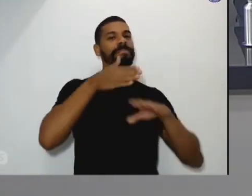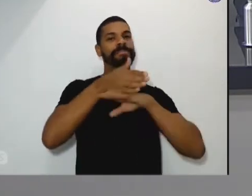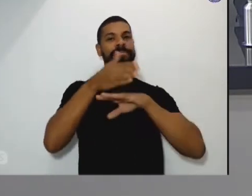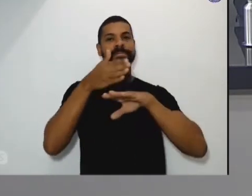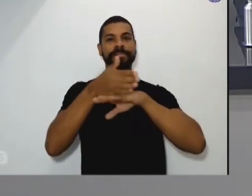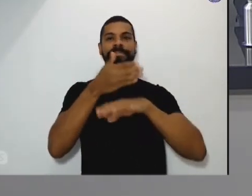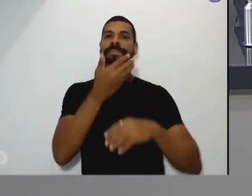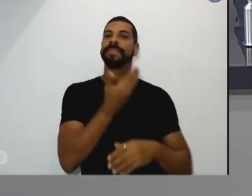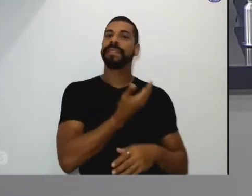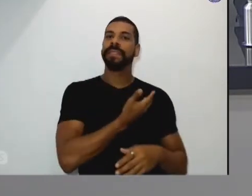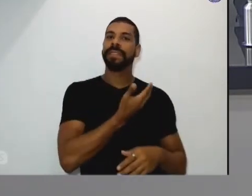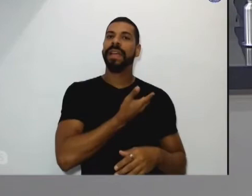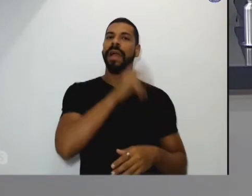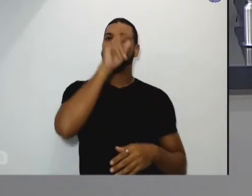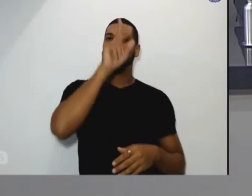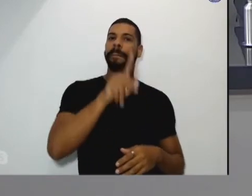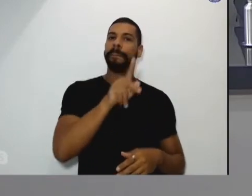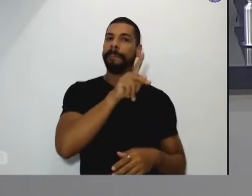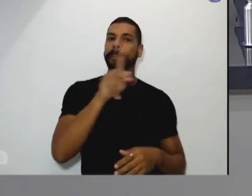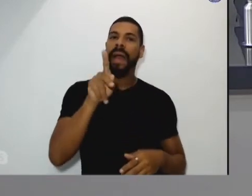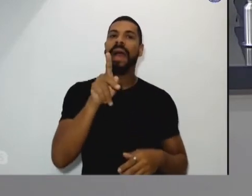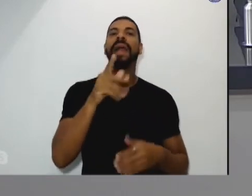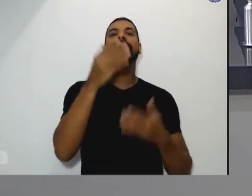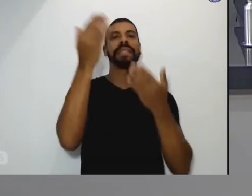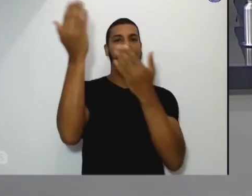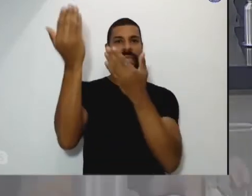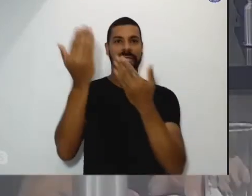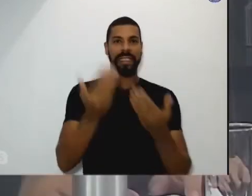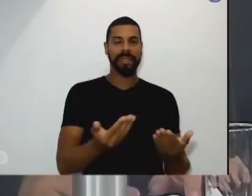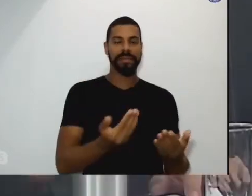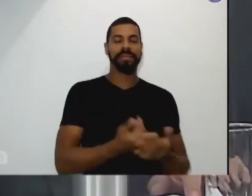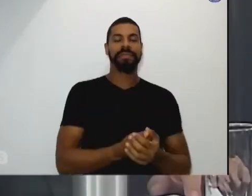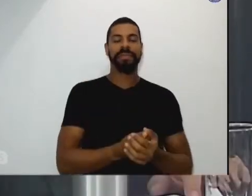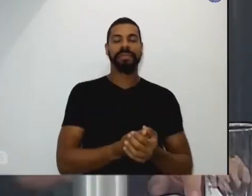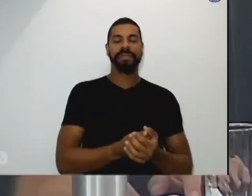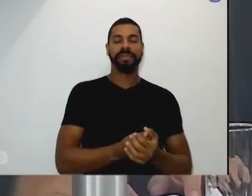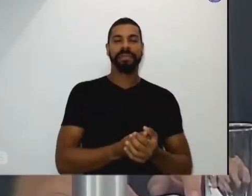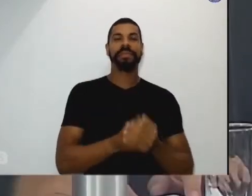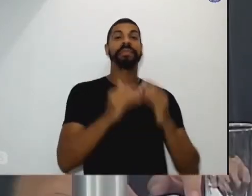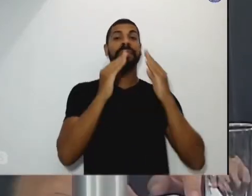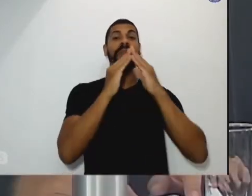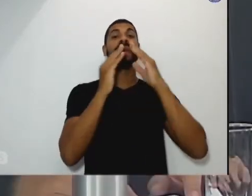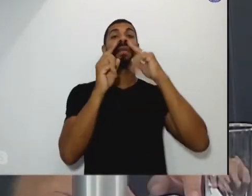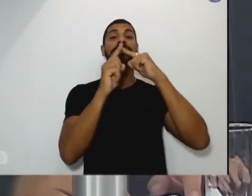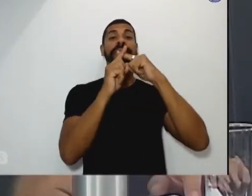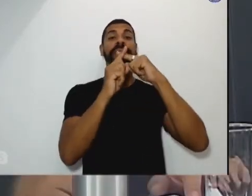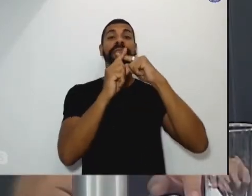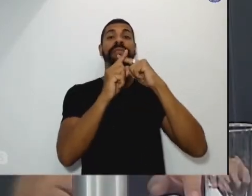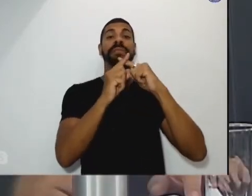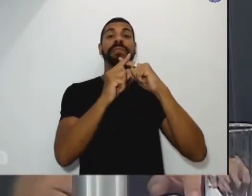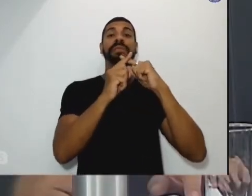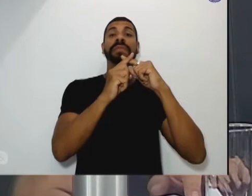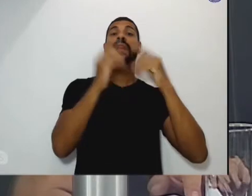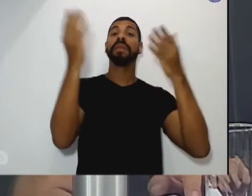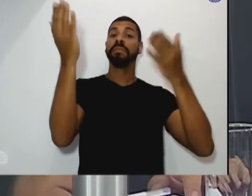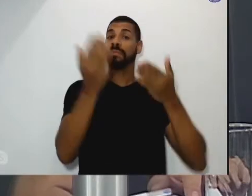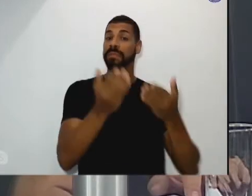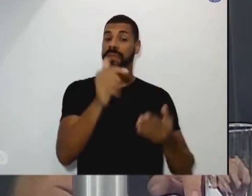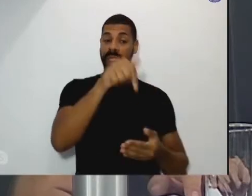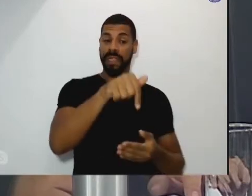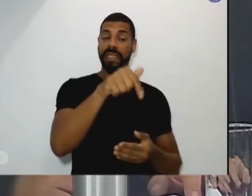padre o Bruno Francisco Gonçalves de Oliveira da paróquia Menino de Deus sempre bem-vindo a essa casa viu padre